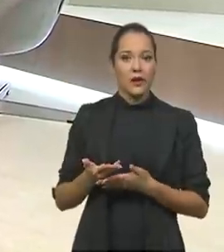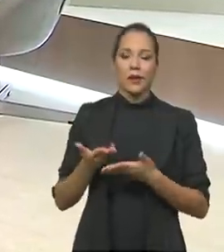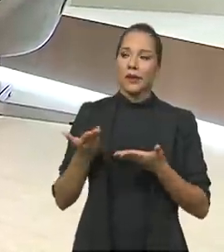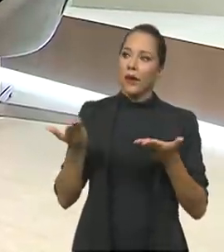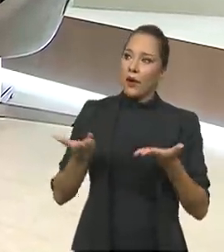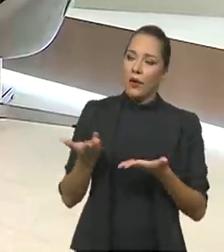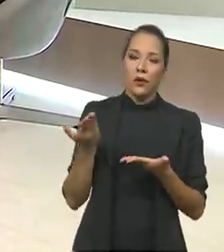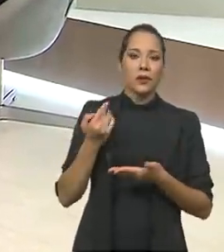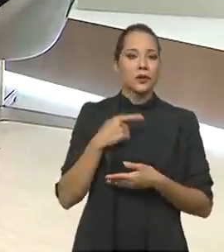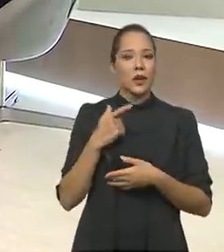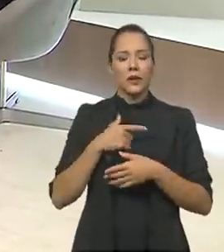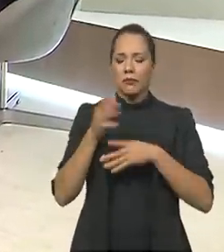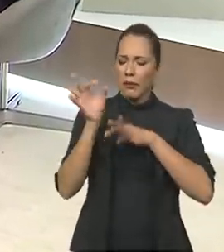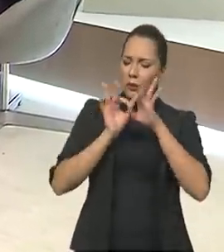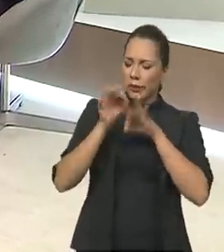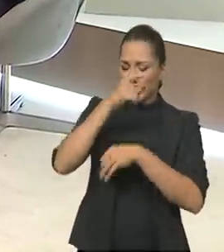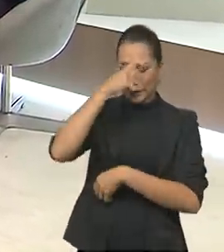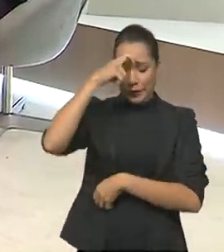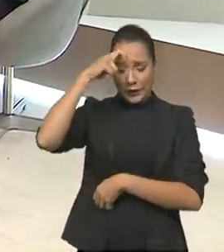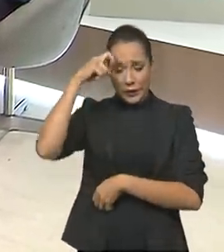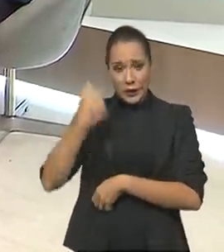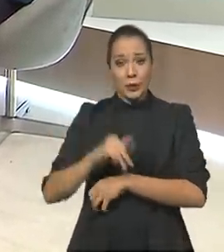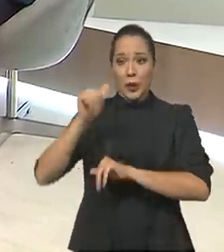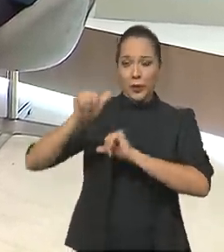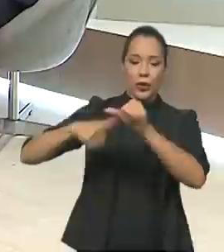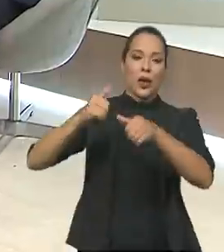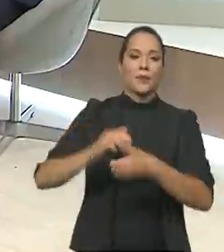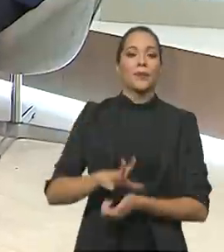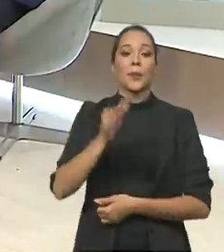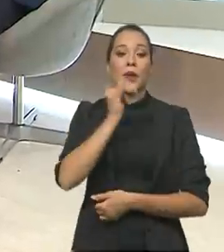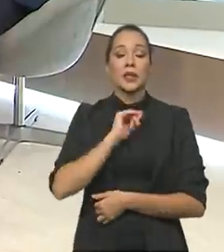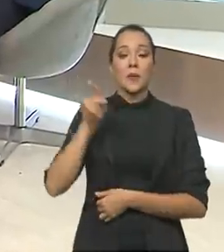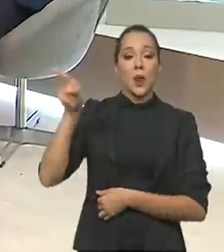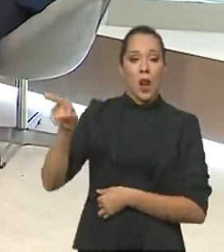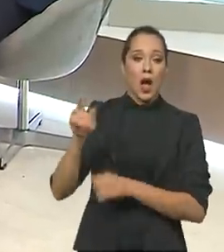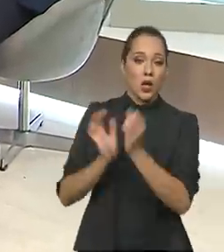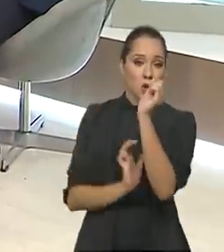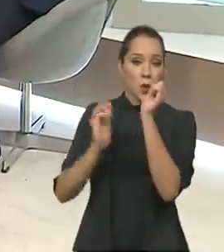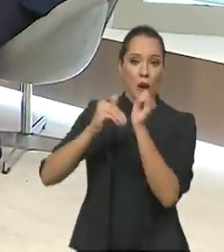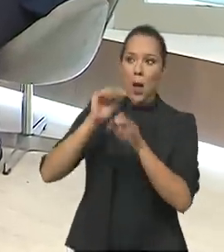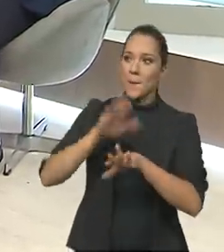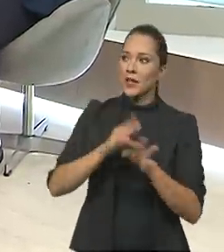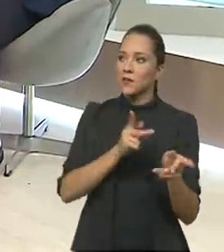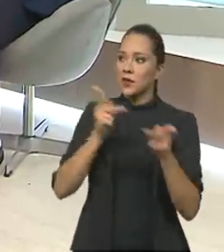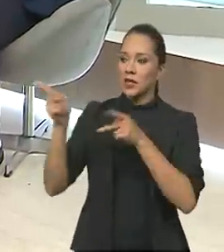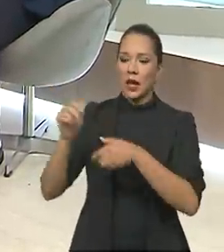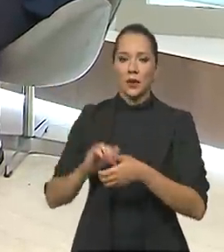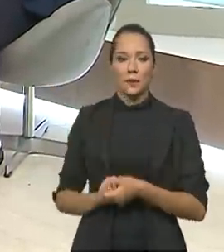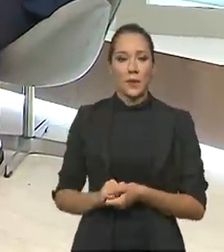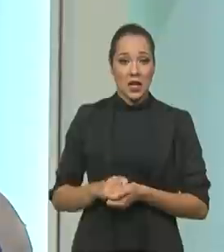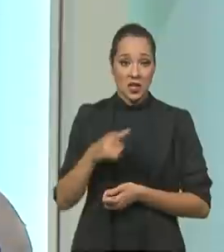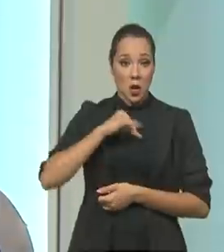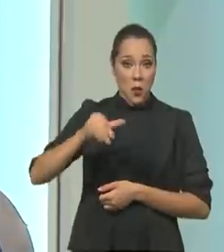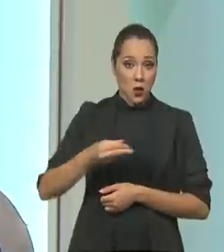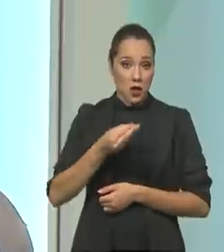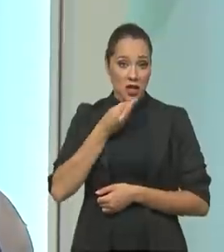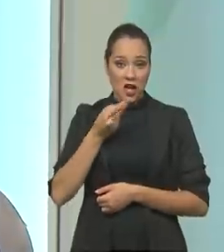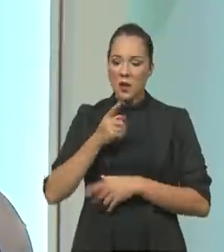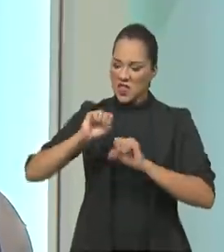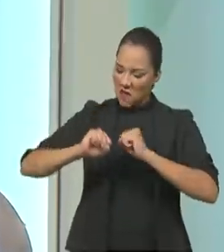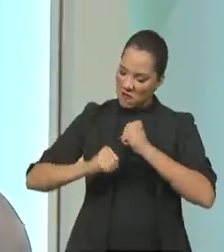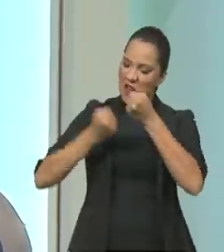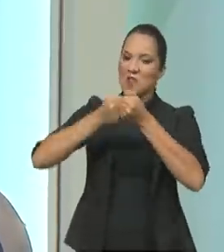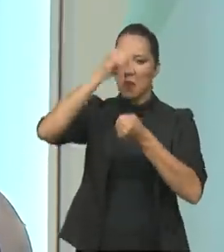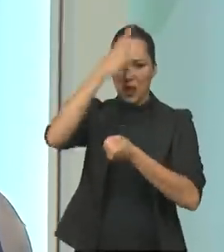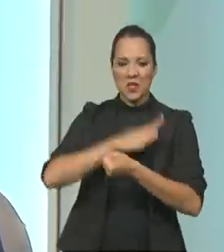trabalho de desfazer o que foi feito. Mas nós vamos conseguir, por exemplo, o estande do Brasil e do bairro dos mais visitados, onde eu tenho a oportunidade de ir para defender o Brasil,